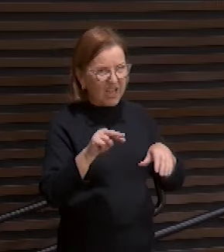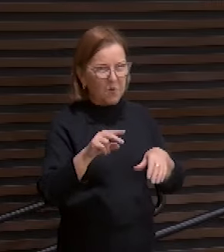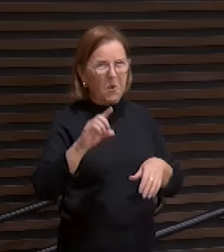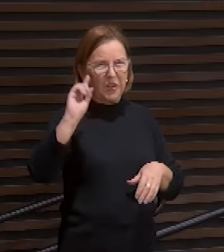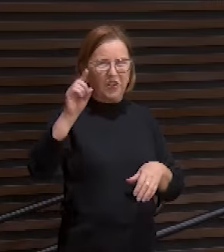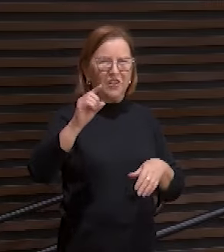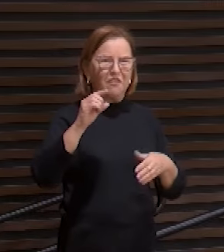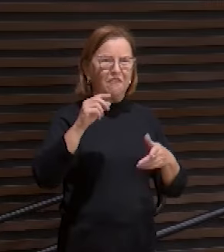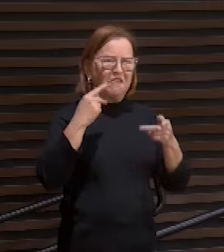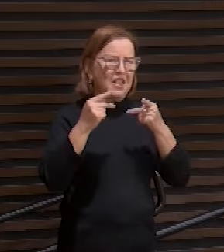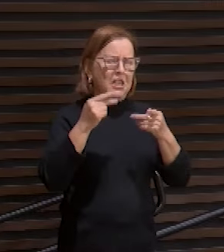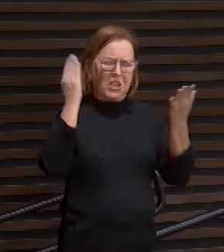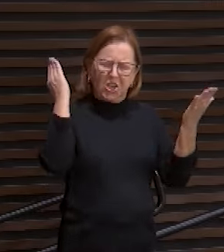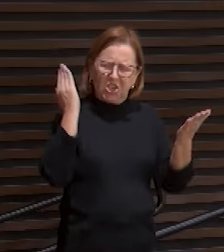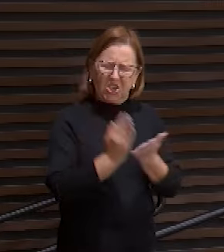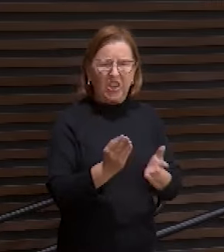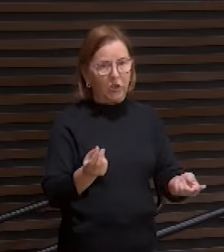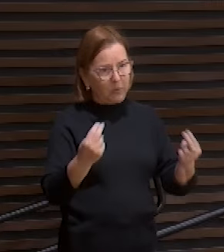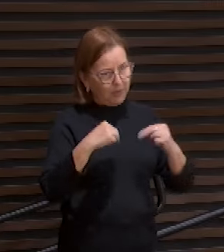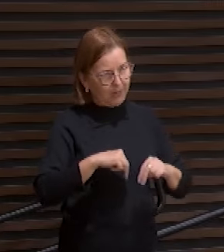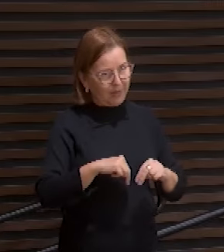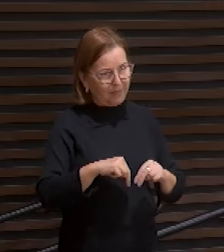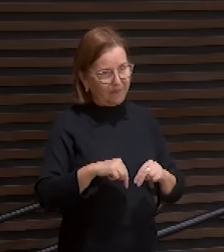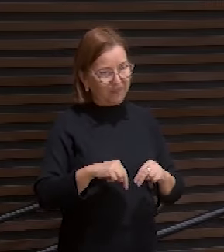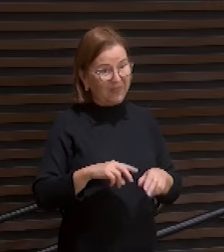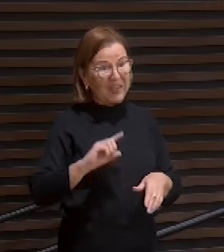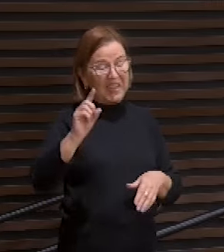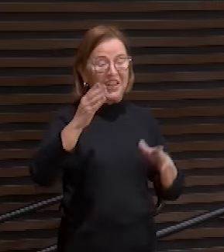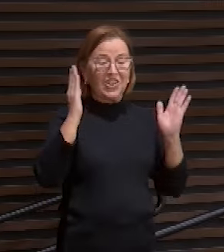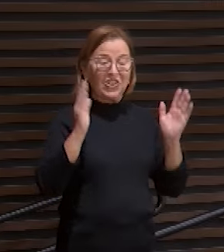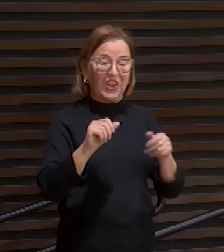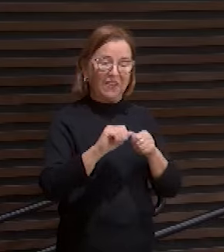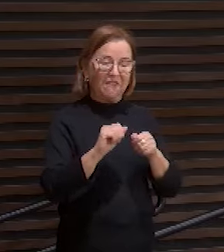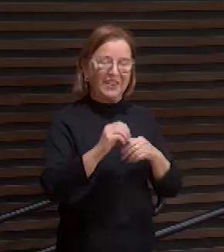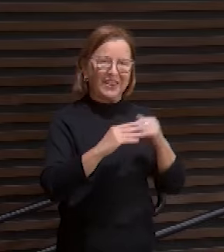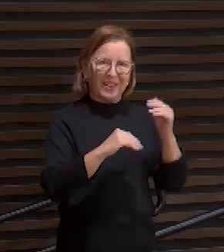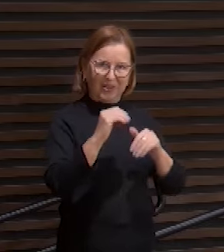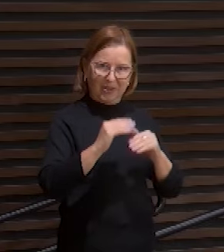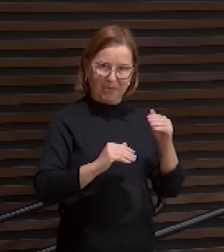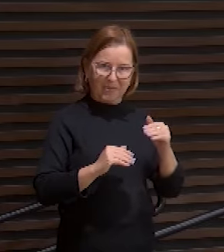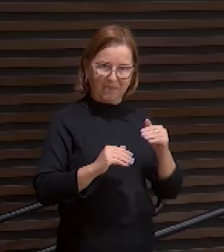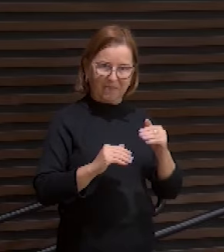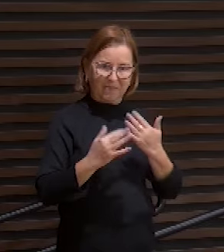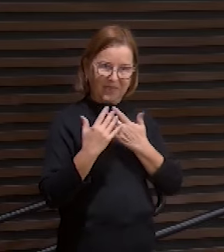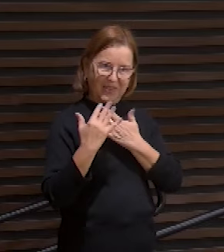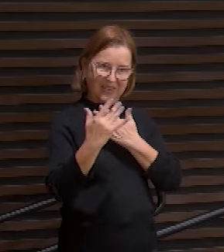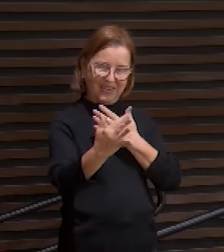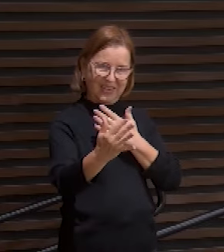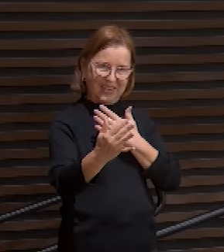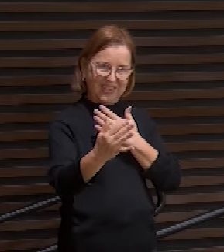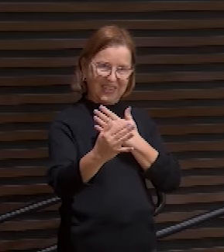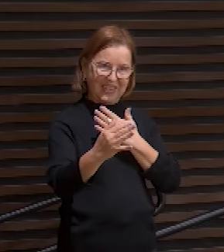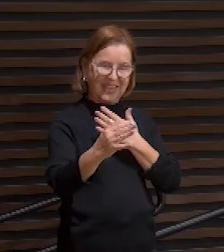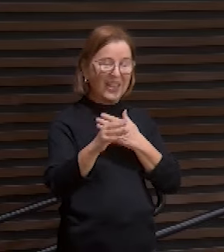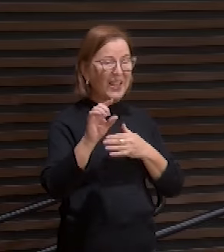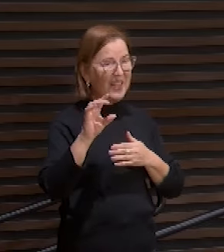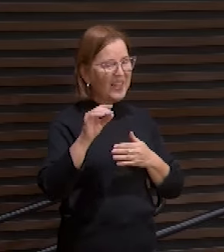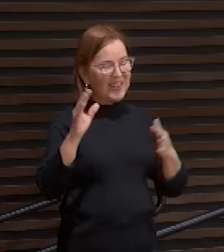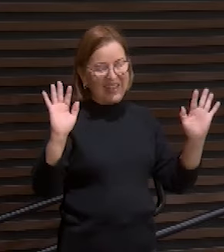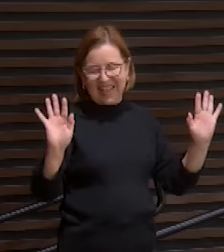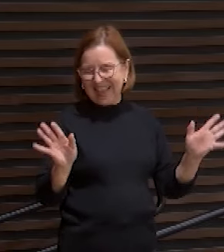chega de humilhação ele já fez o que ele ia fazer daqui pra frente ele será somente